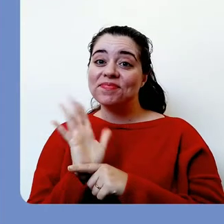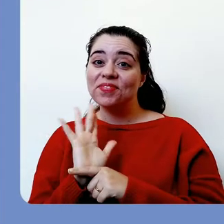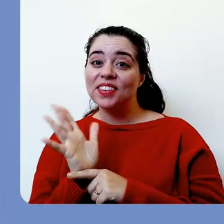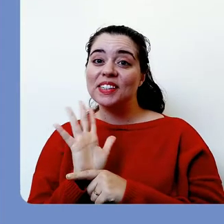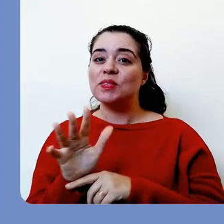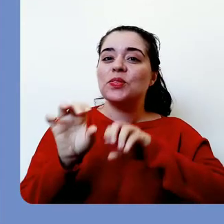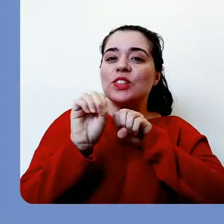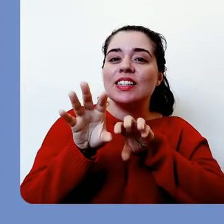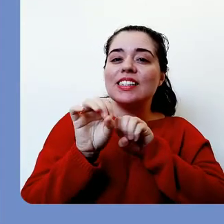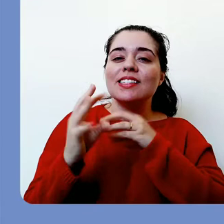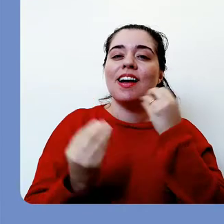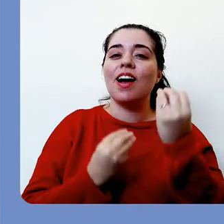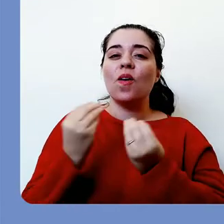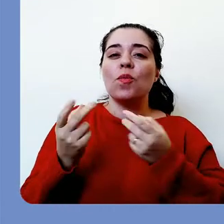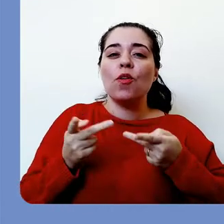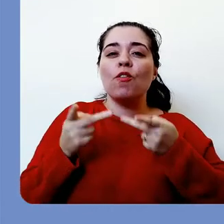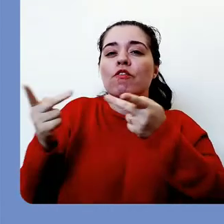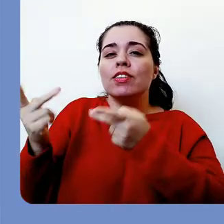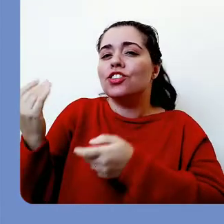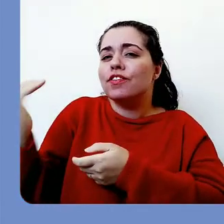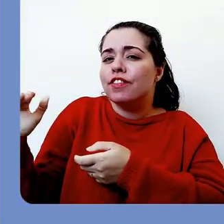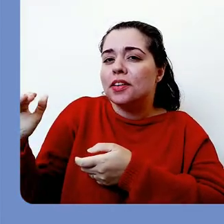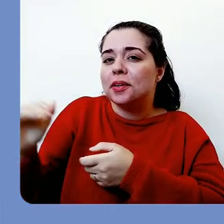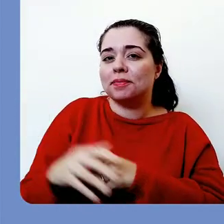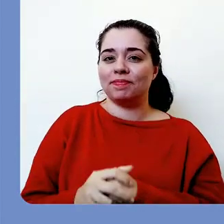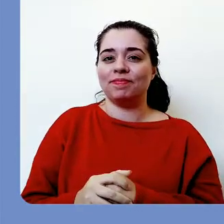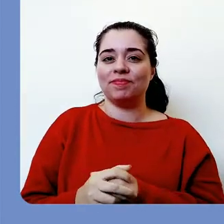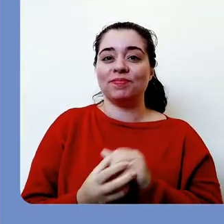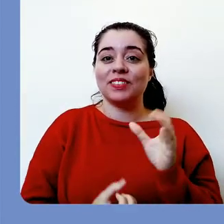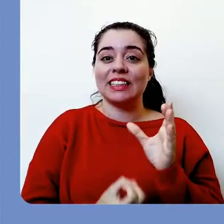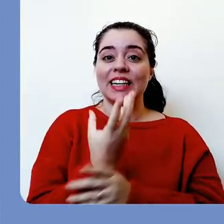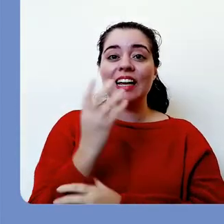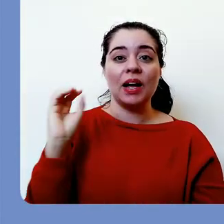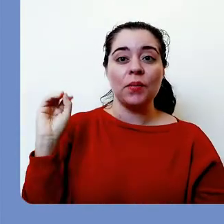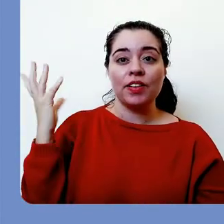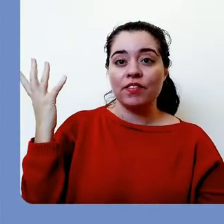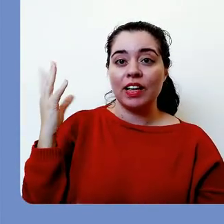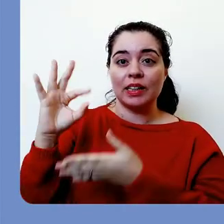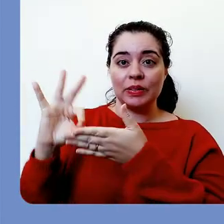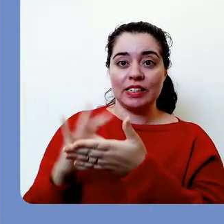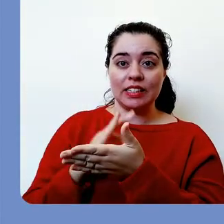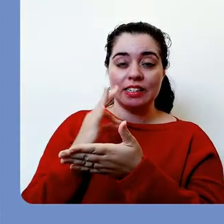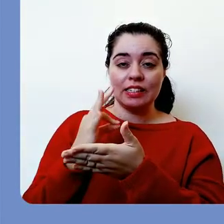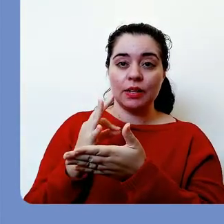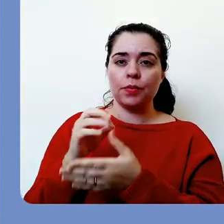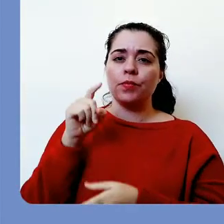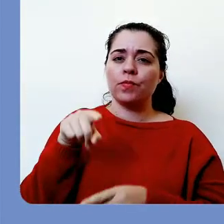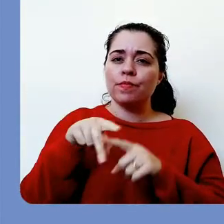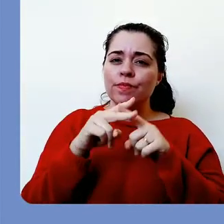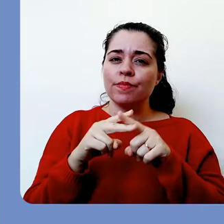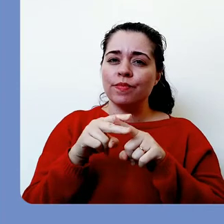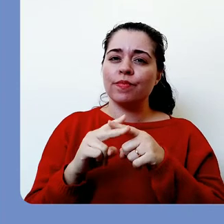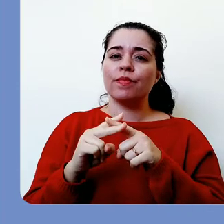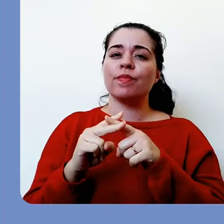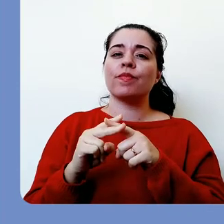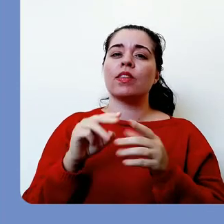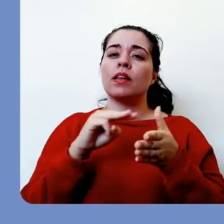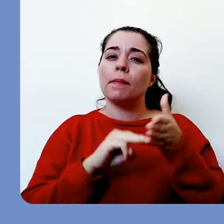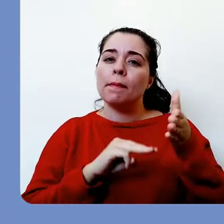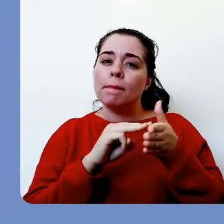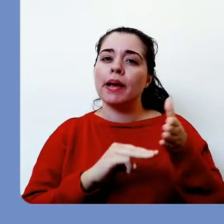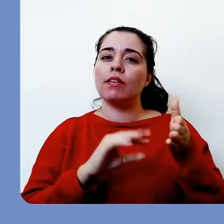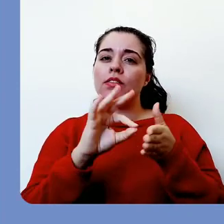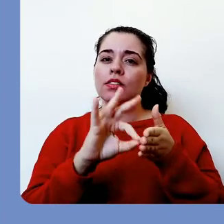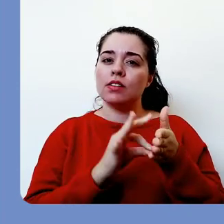Eu quero te ensinar nesse vídeo como enviar convites. Se ao criar a atividade de inscrição você configurou o item